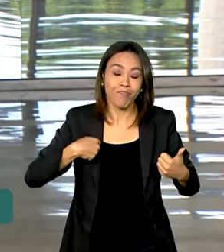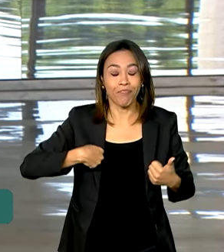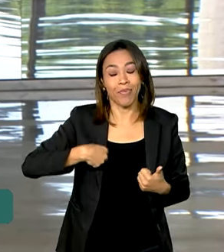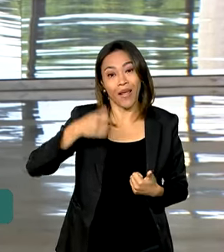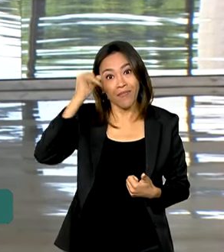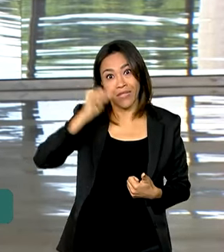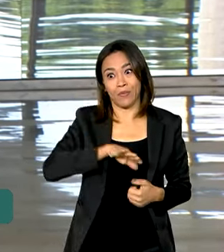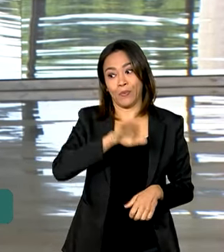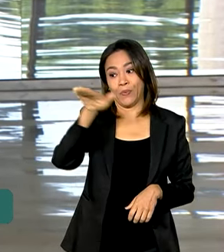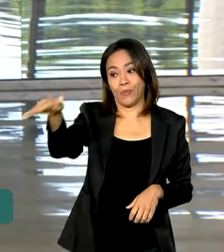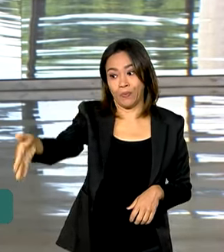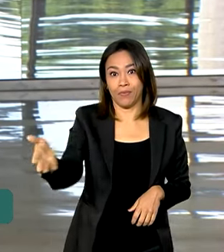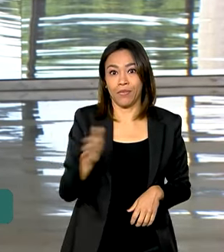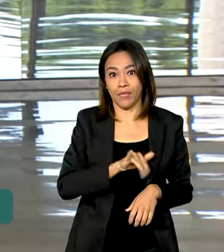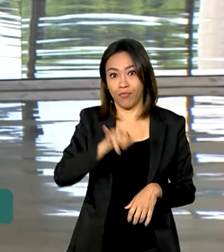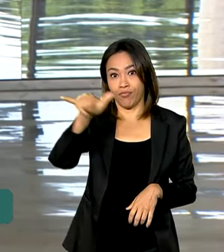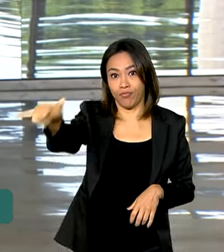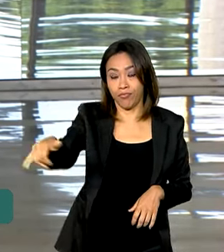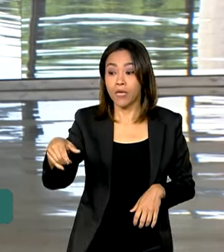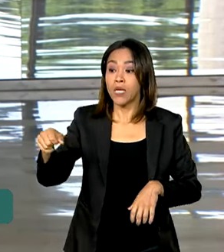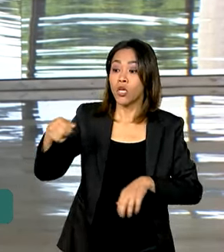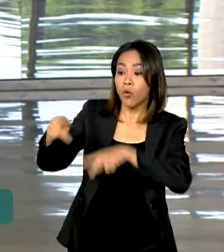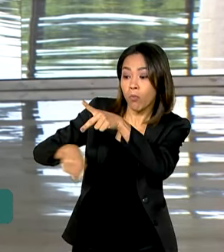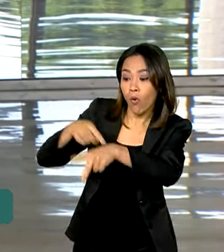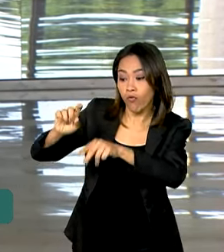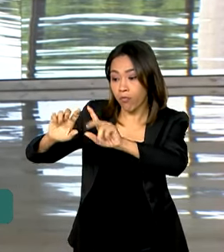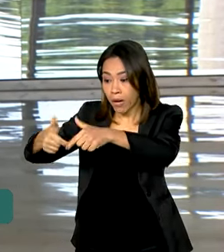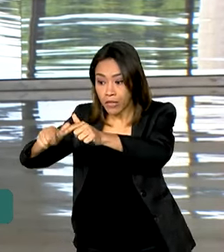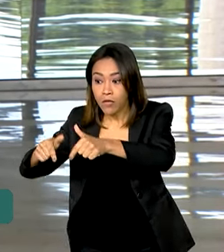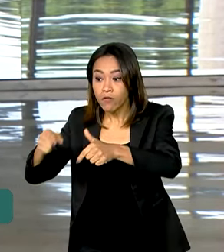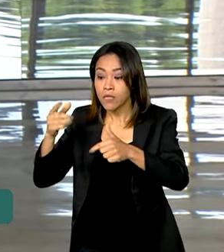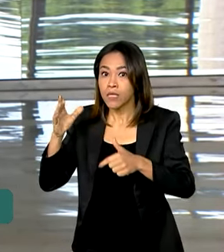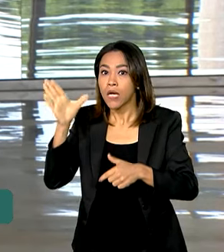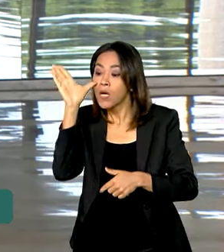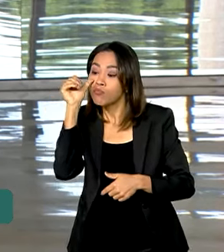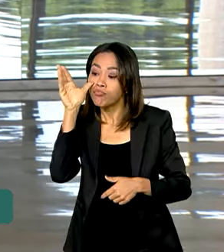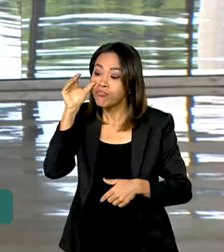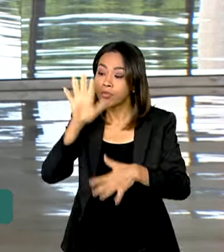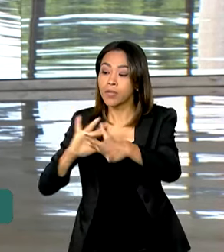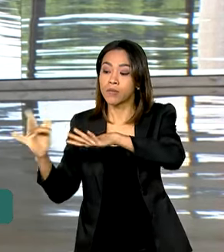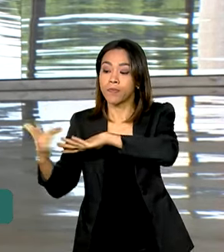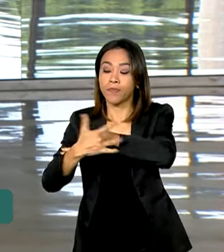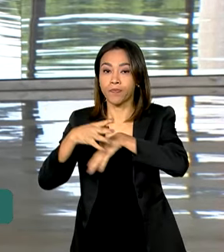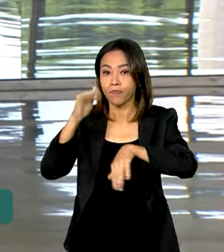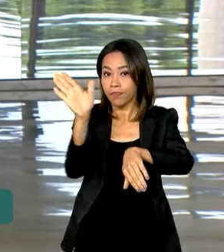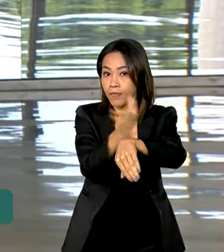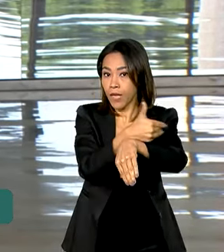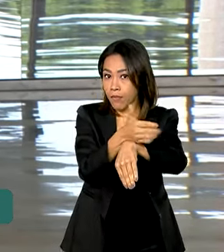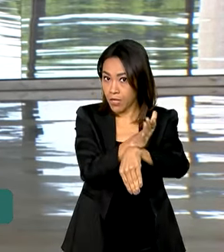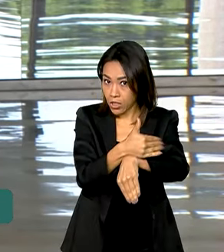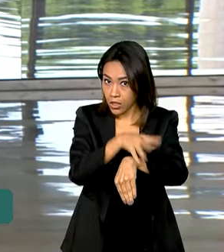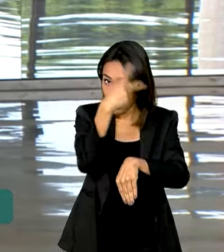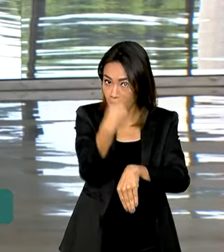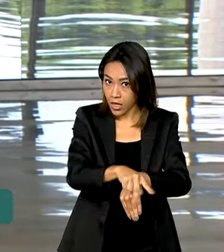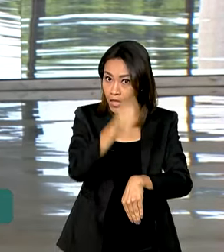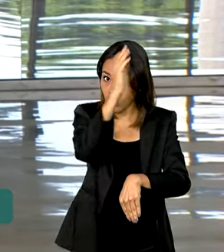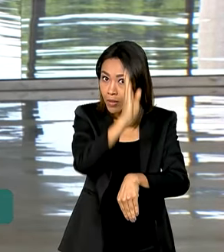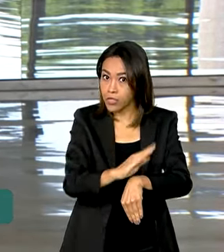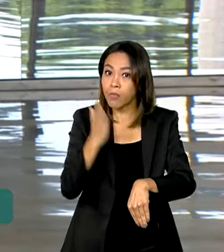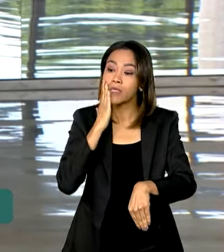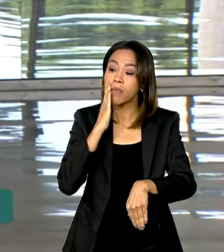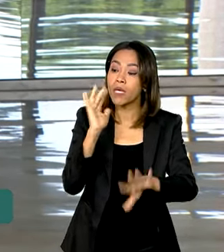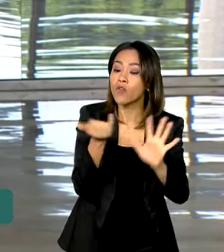locais, e também que os brasileiros que estão lá observem as redes sociais das embaixadas do Brasil nesses locais, para saberem mais